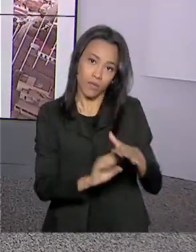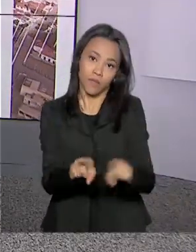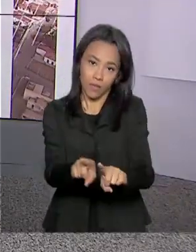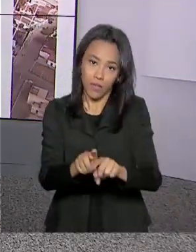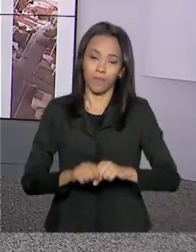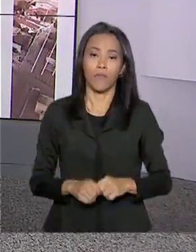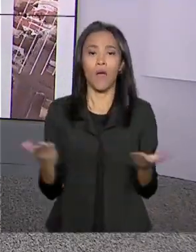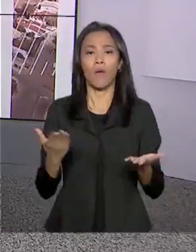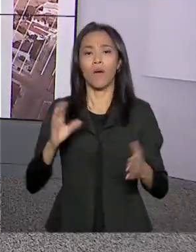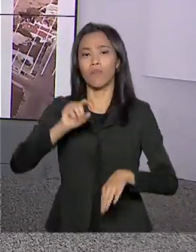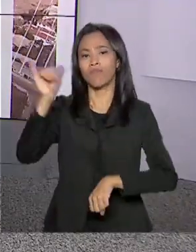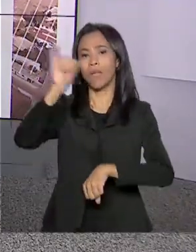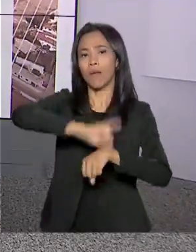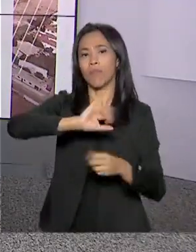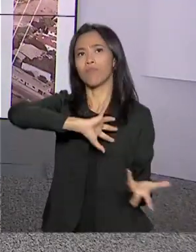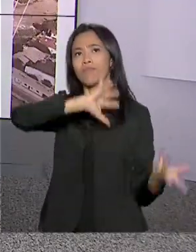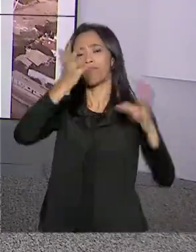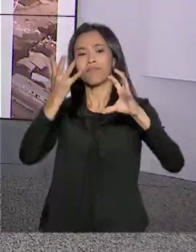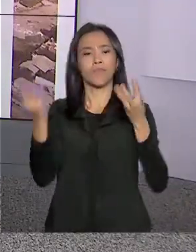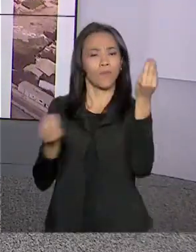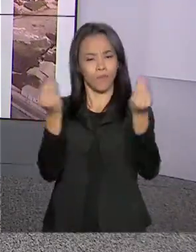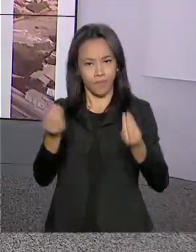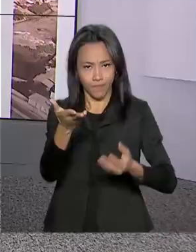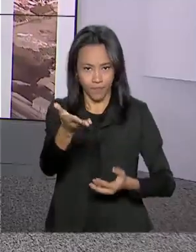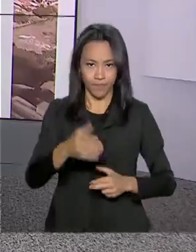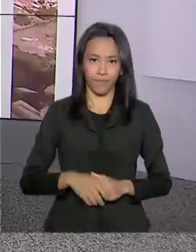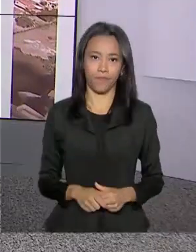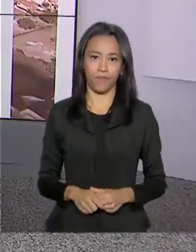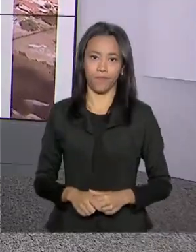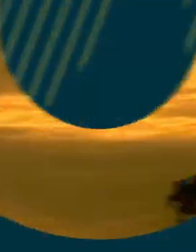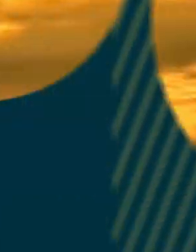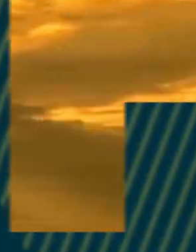Hora de saber como fica o tempo em algumas capitais.